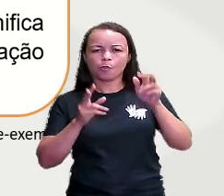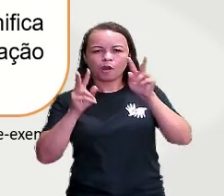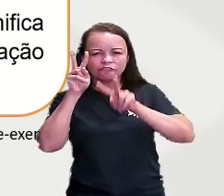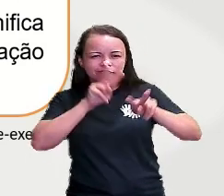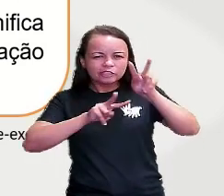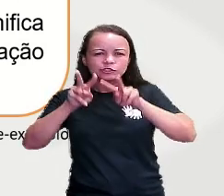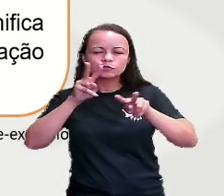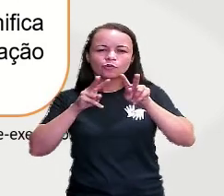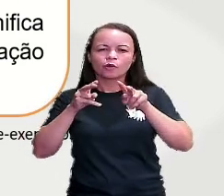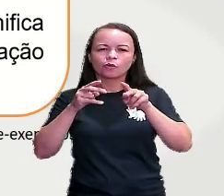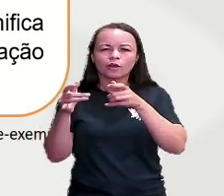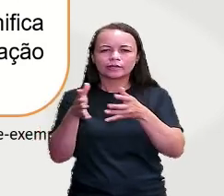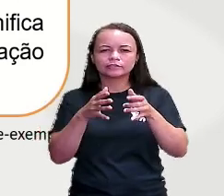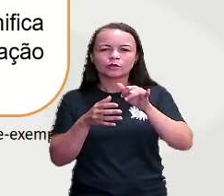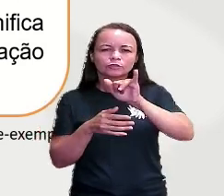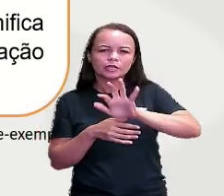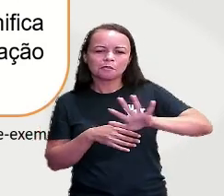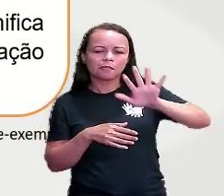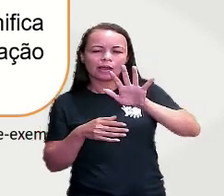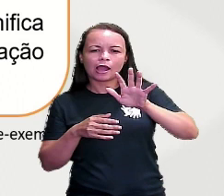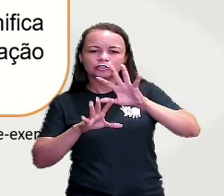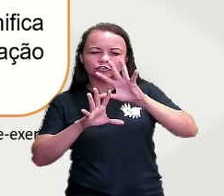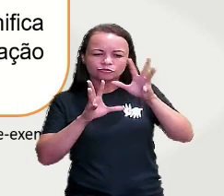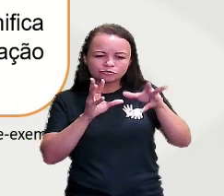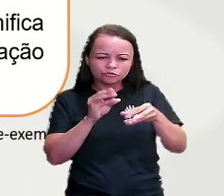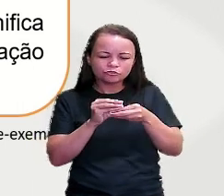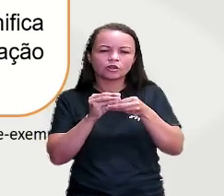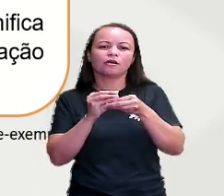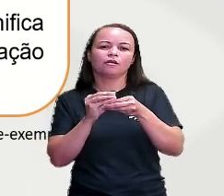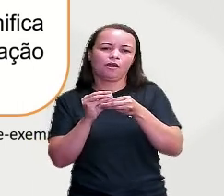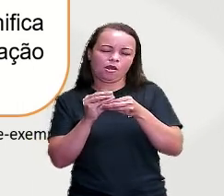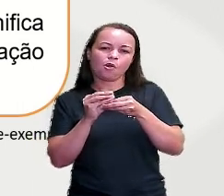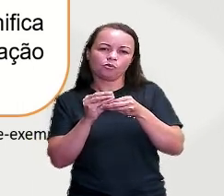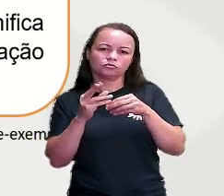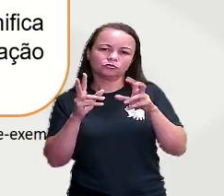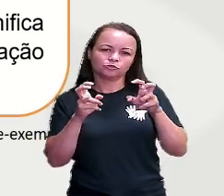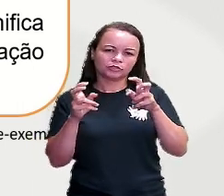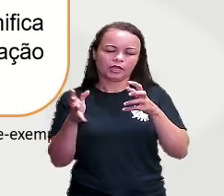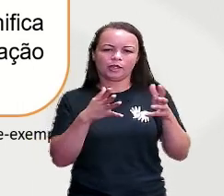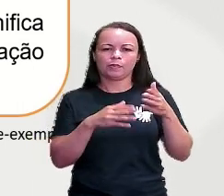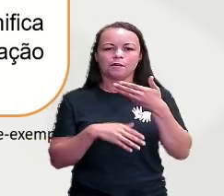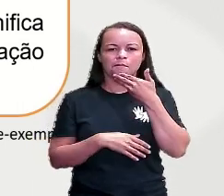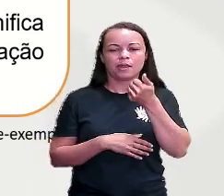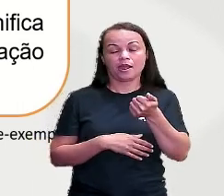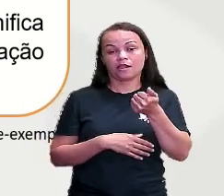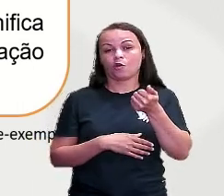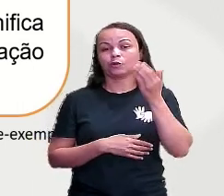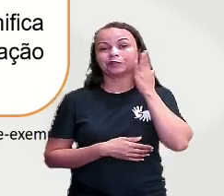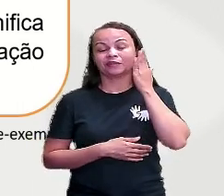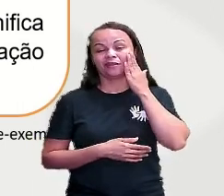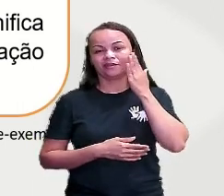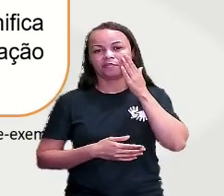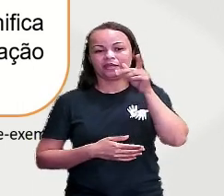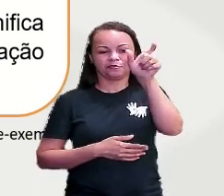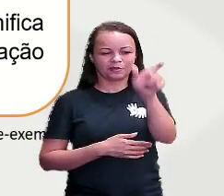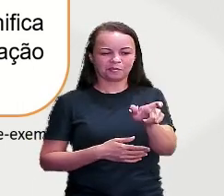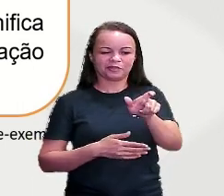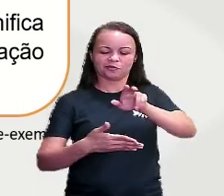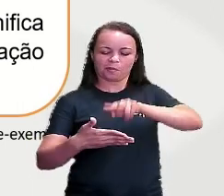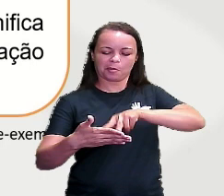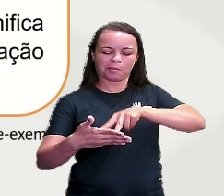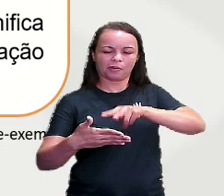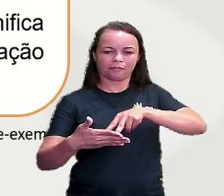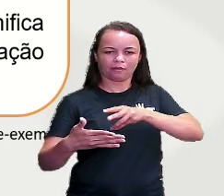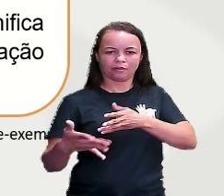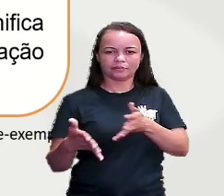É uma coleção de imagens que fornece uma visão geral do assunto e que melhora a compreensão do leitor sobre ele. Os